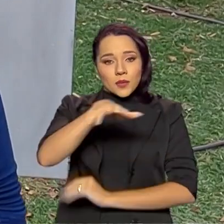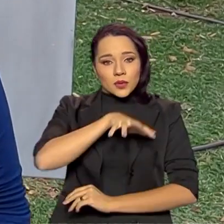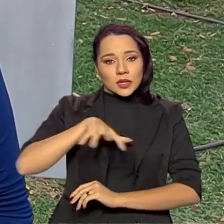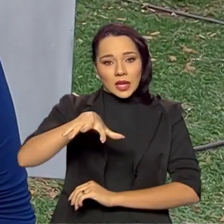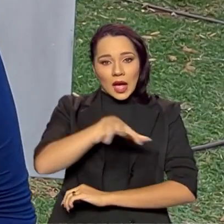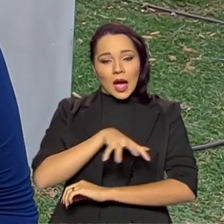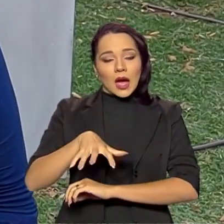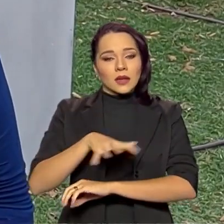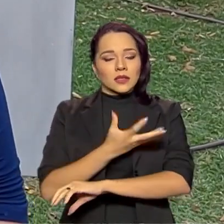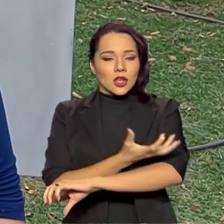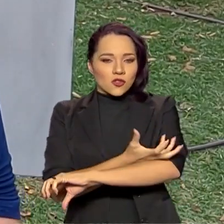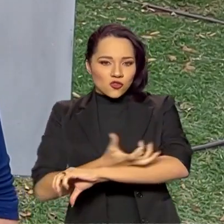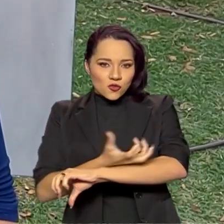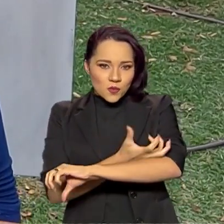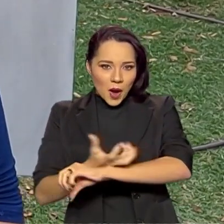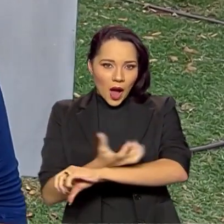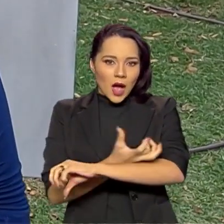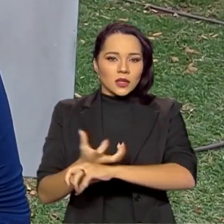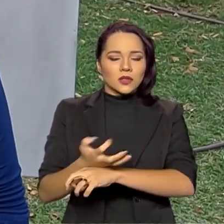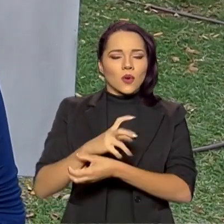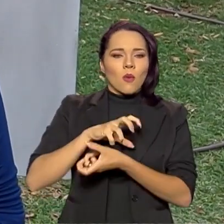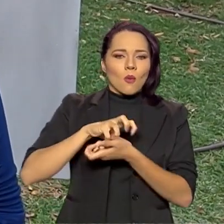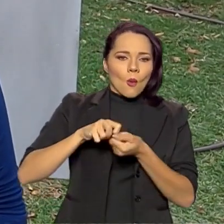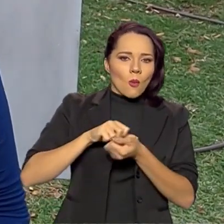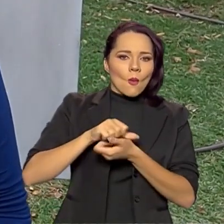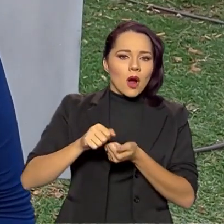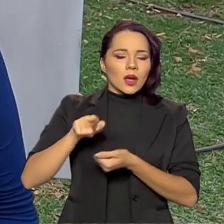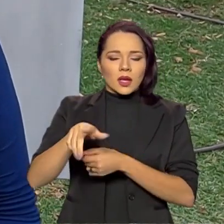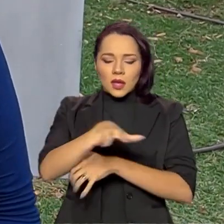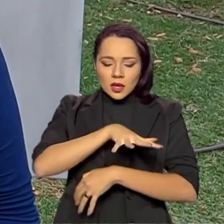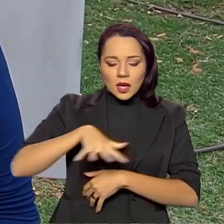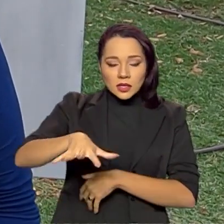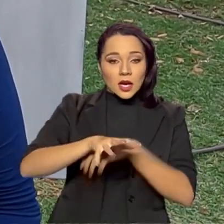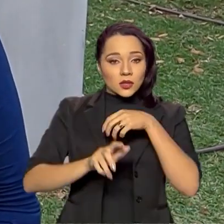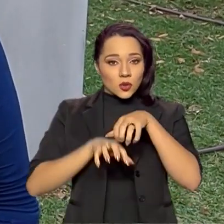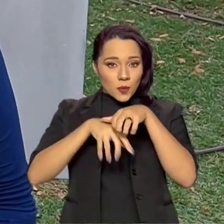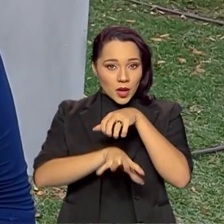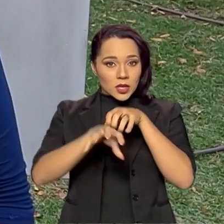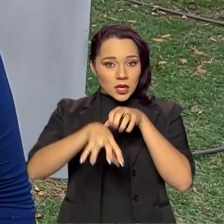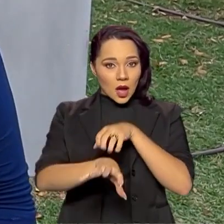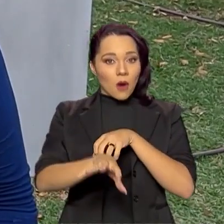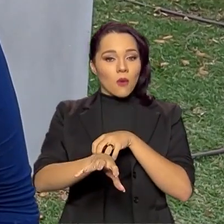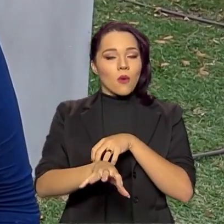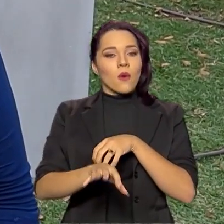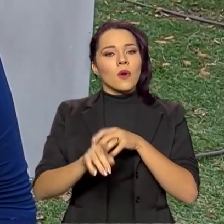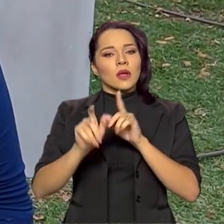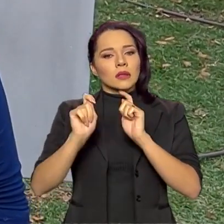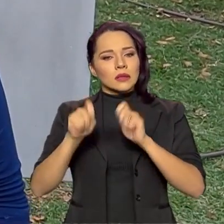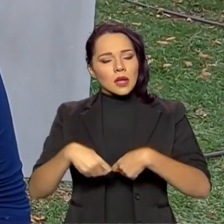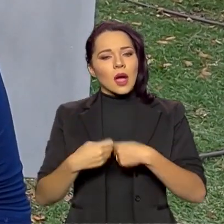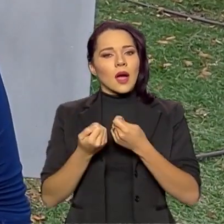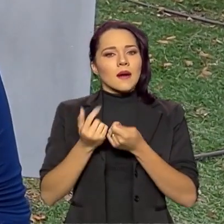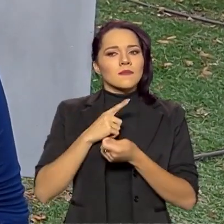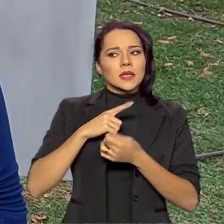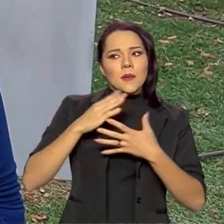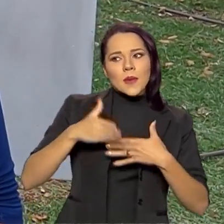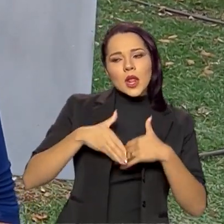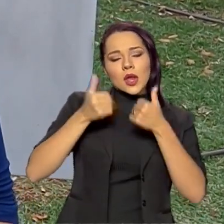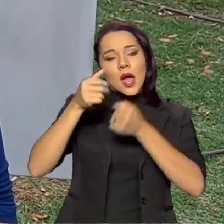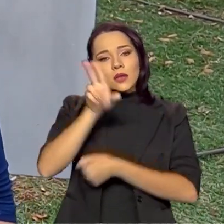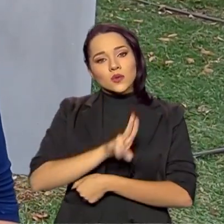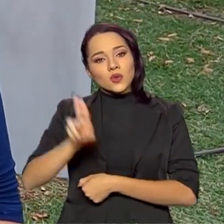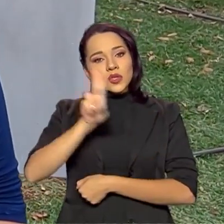nativas que ocorrem naturalmente nos campos do Pantanal possam ser otimizados e